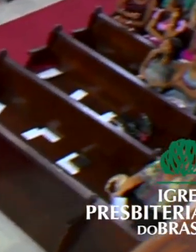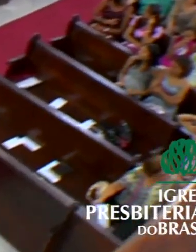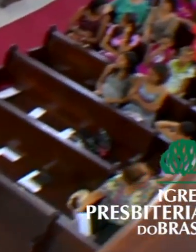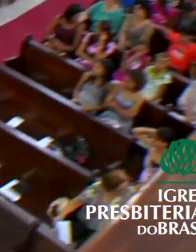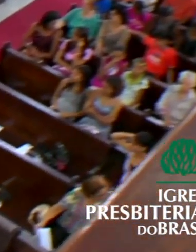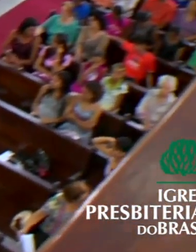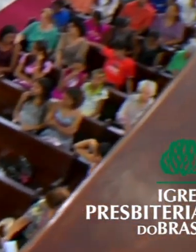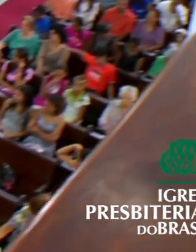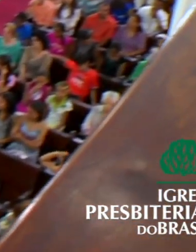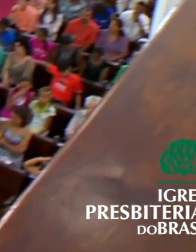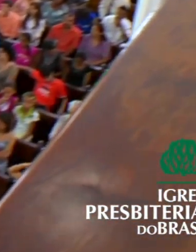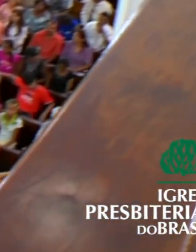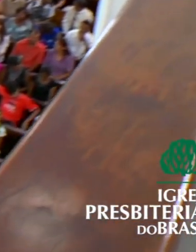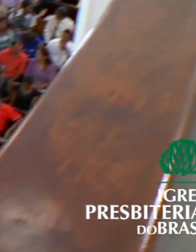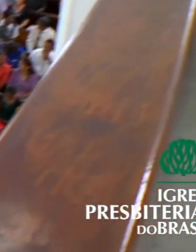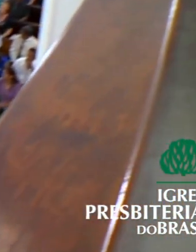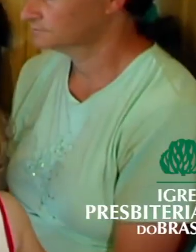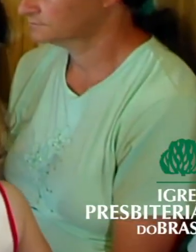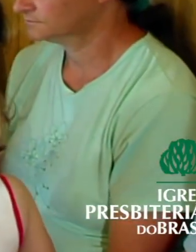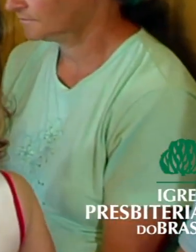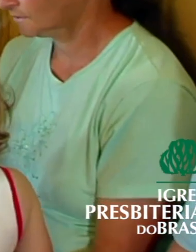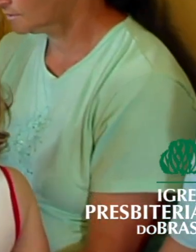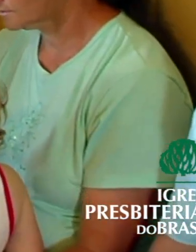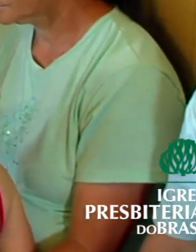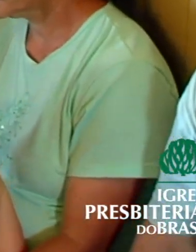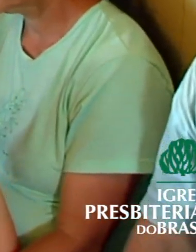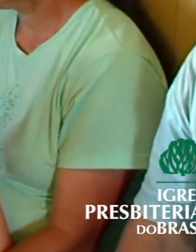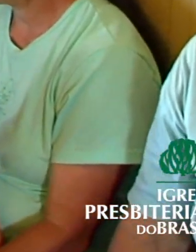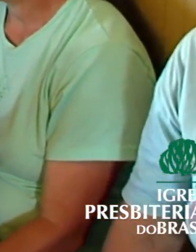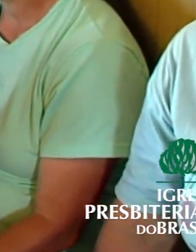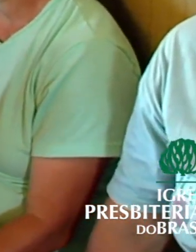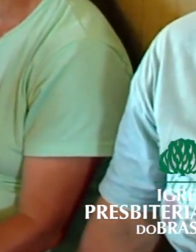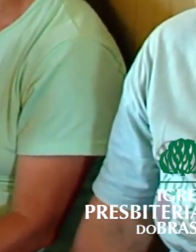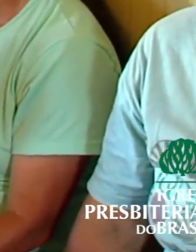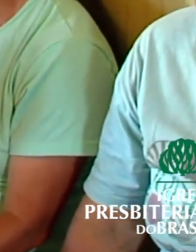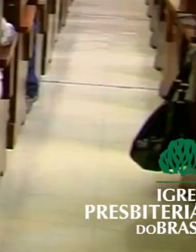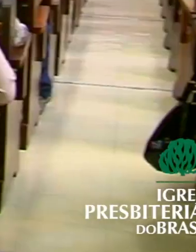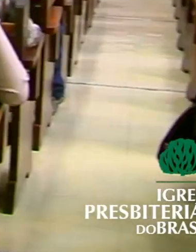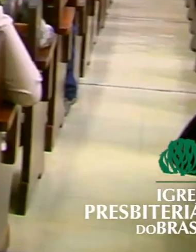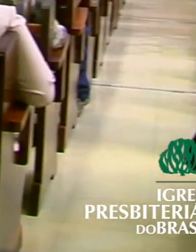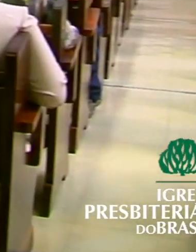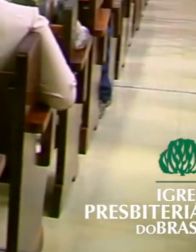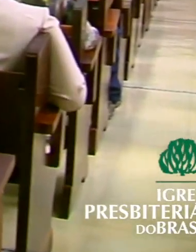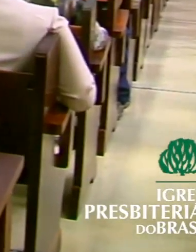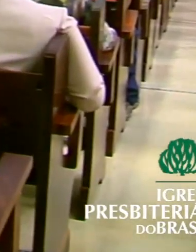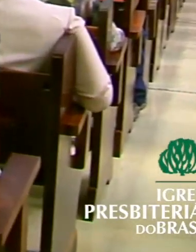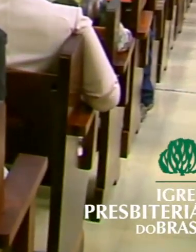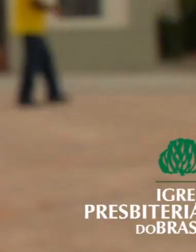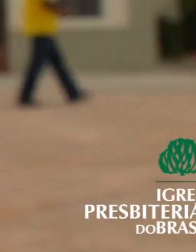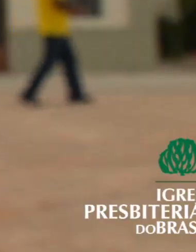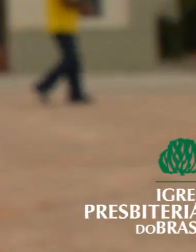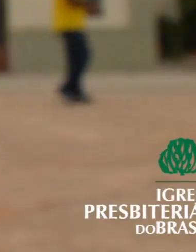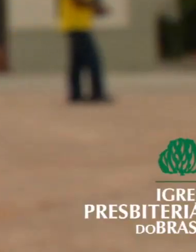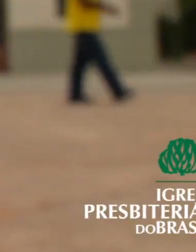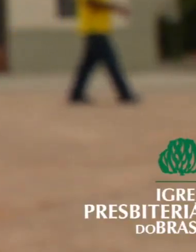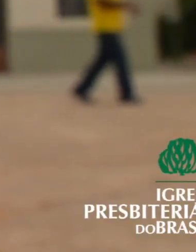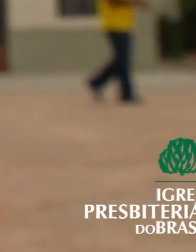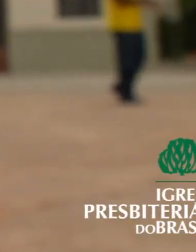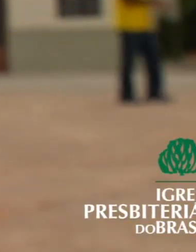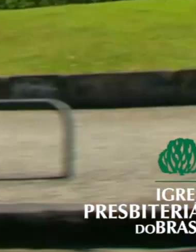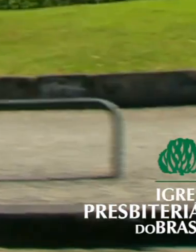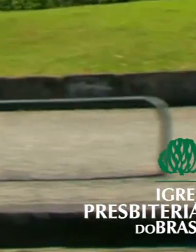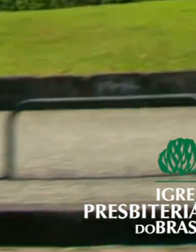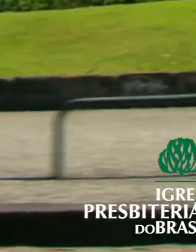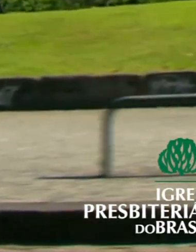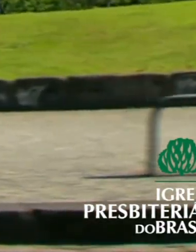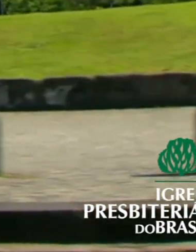teológica reformada. E com o propósito de fazer a diferença na sociedade. A IPB tem sido um instrumento usado por